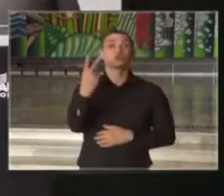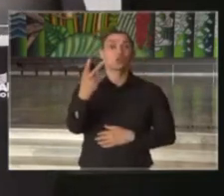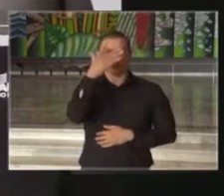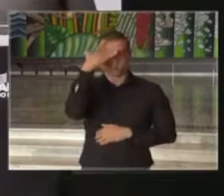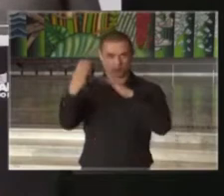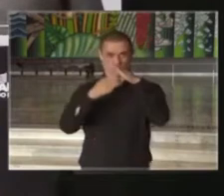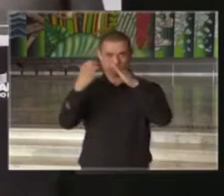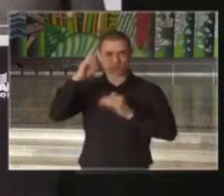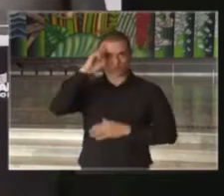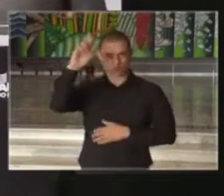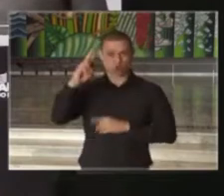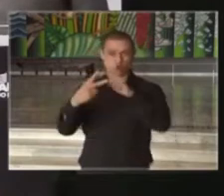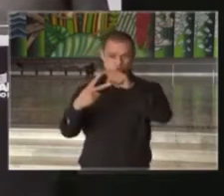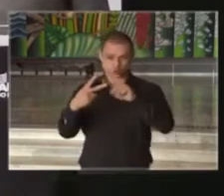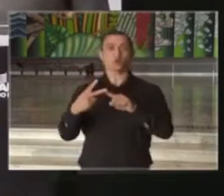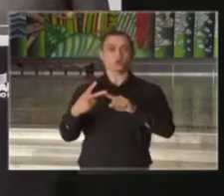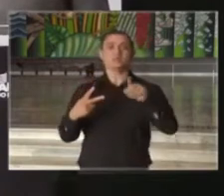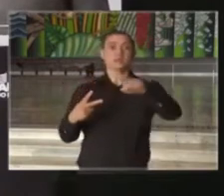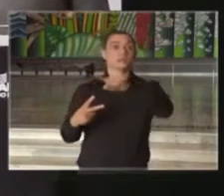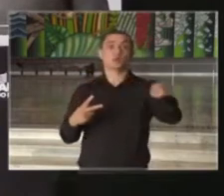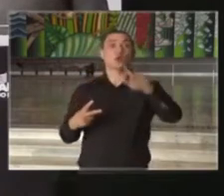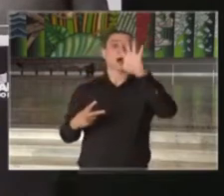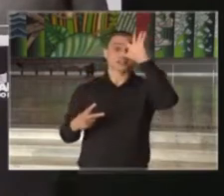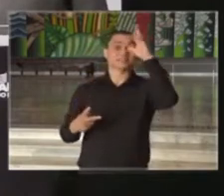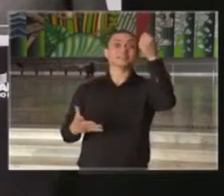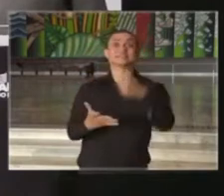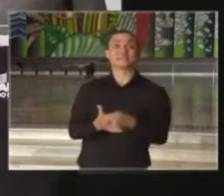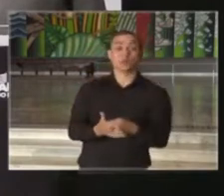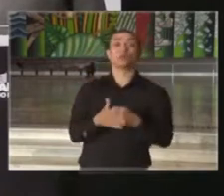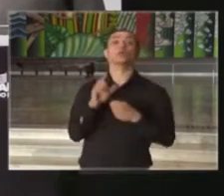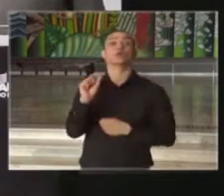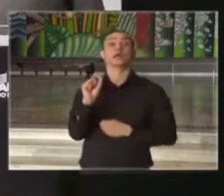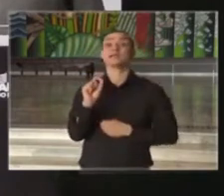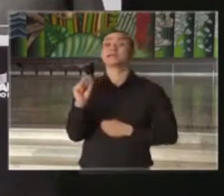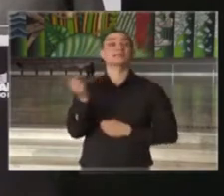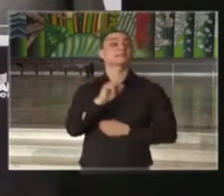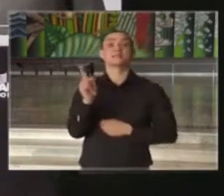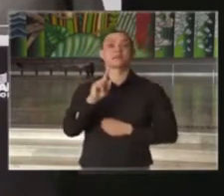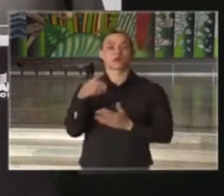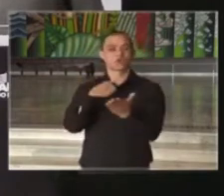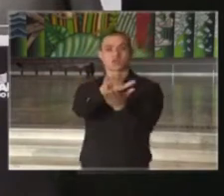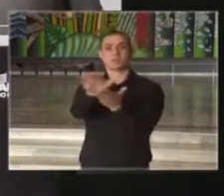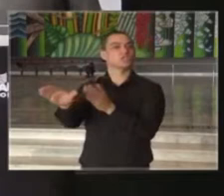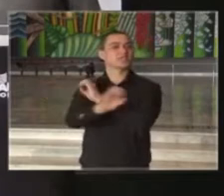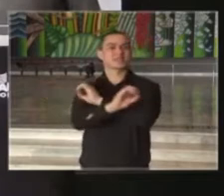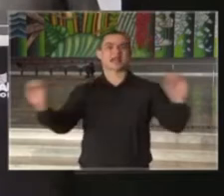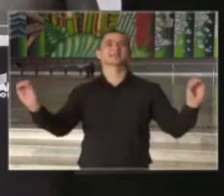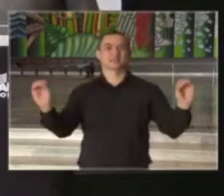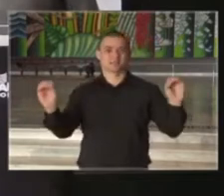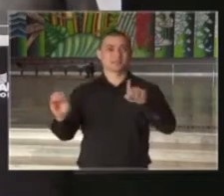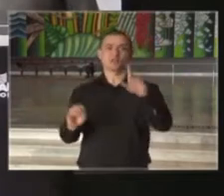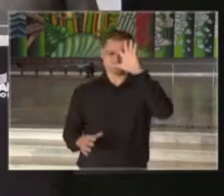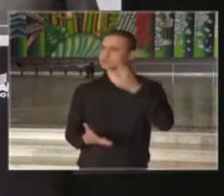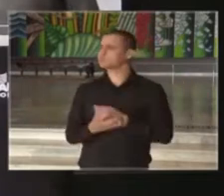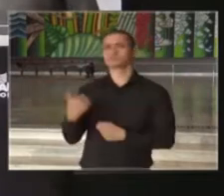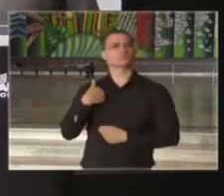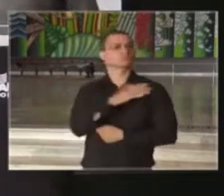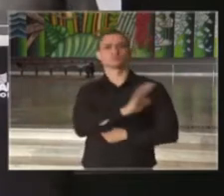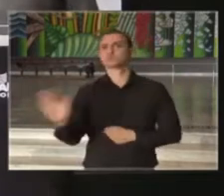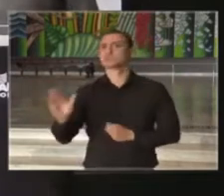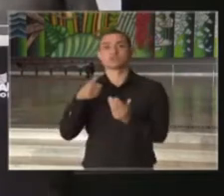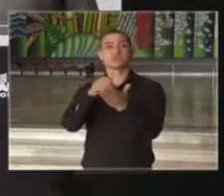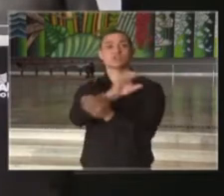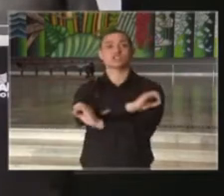empresariais que tomaram a decisão de não demitir os seus funcionários em qualquer